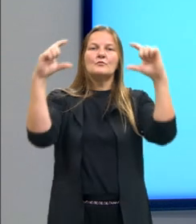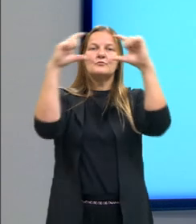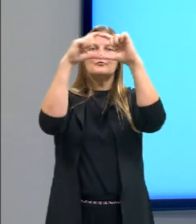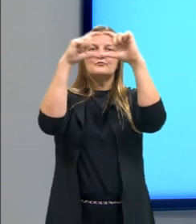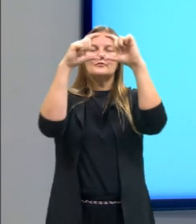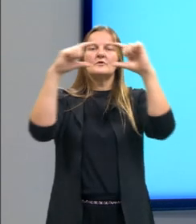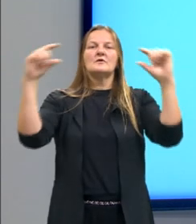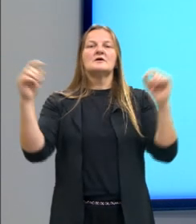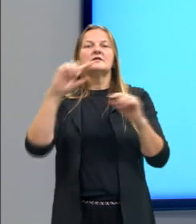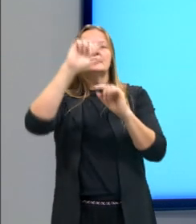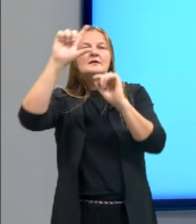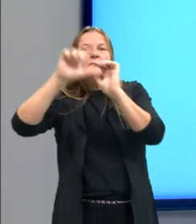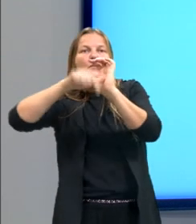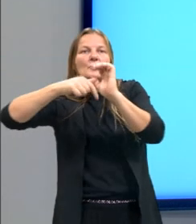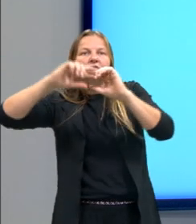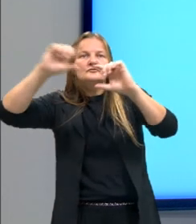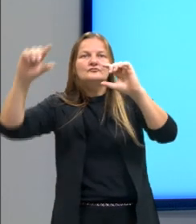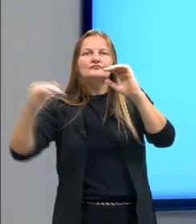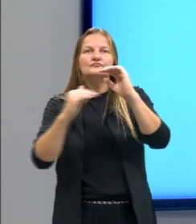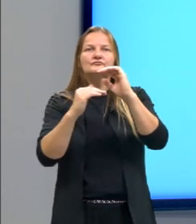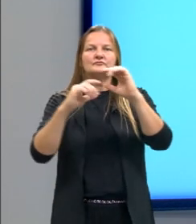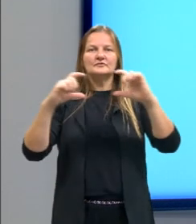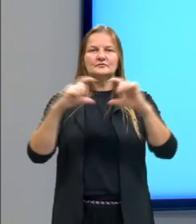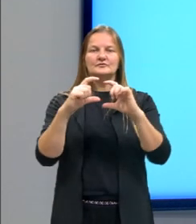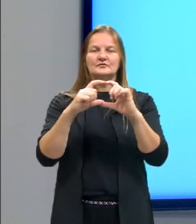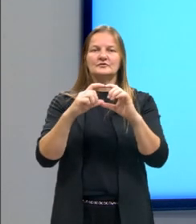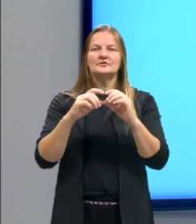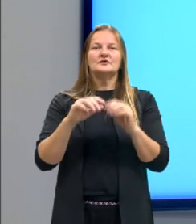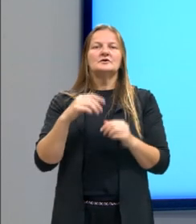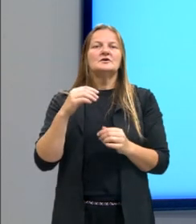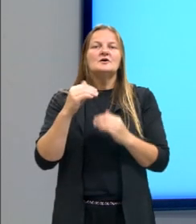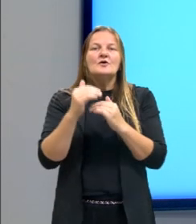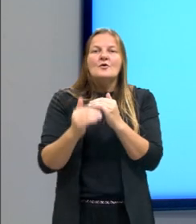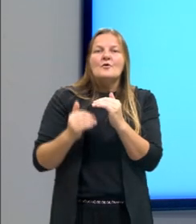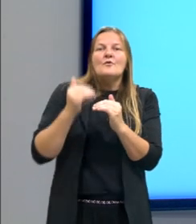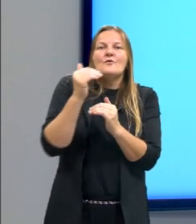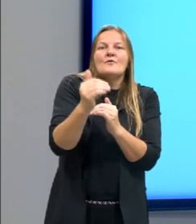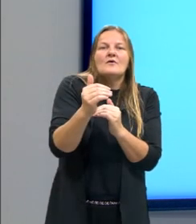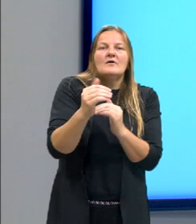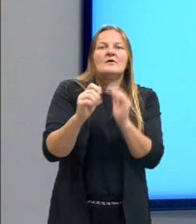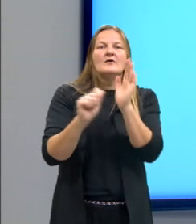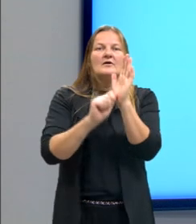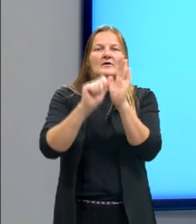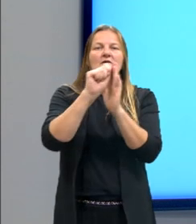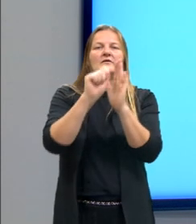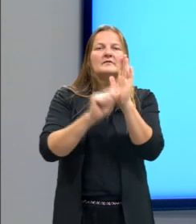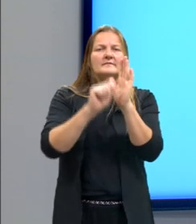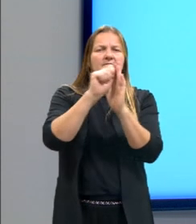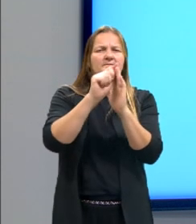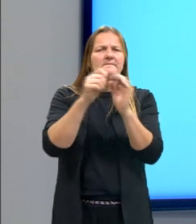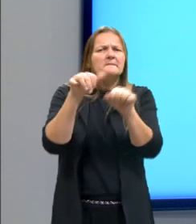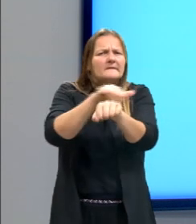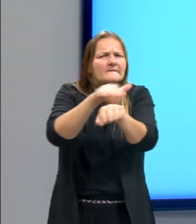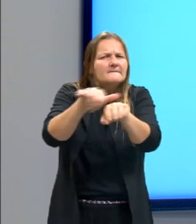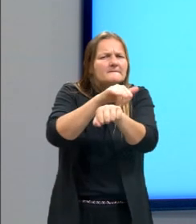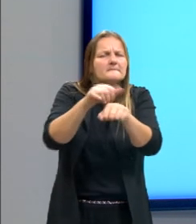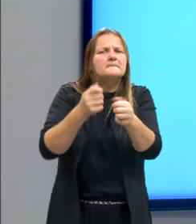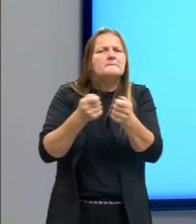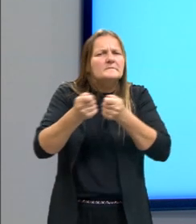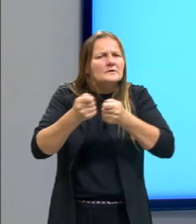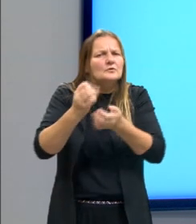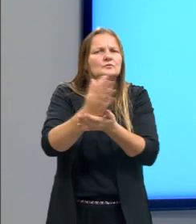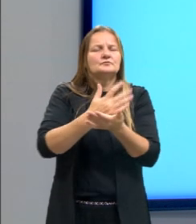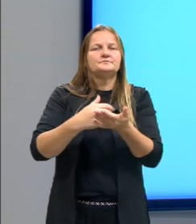Segundo período. No entanto, com o avanço de algoritmos e mecanismos de controle de dados